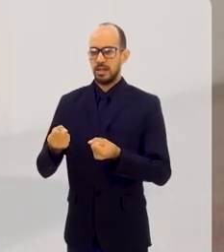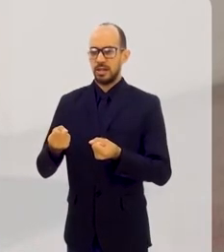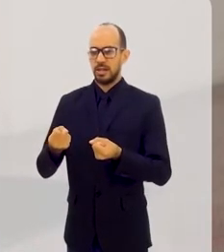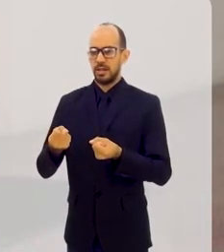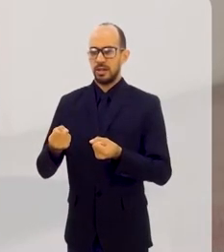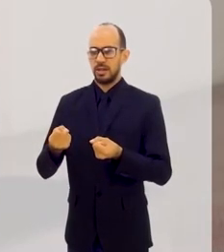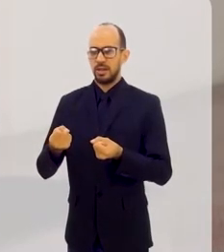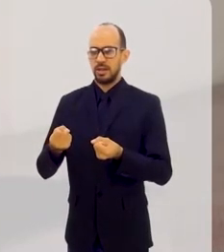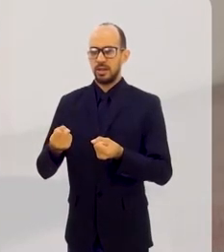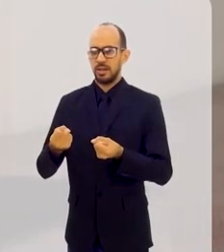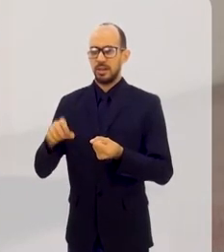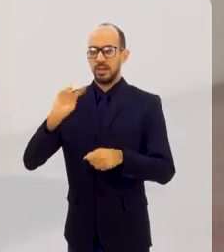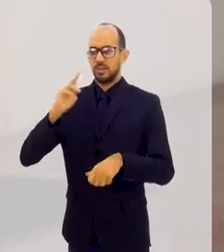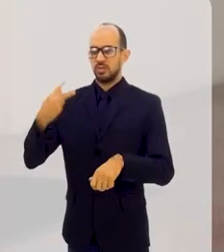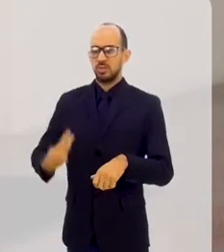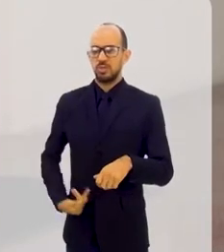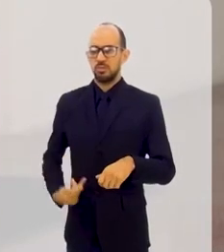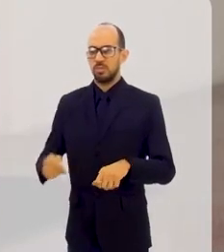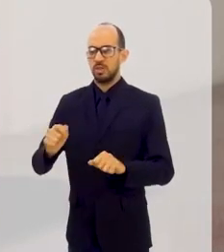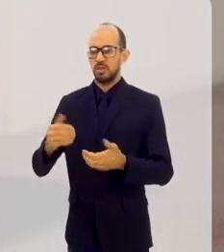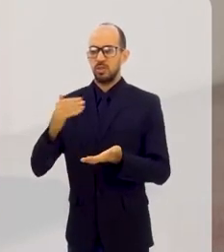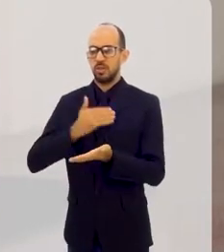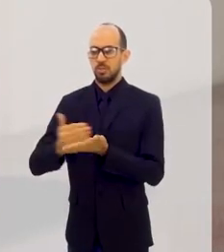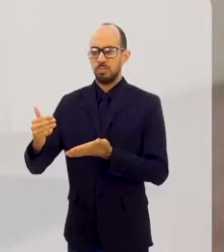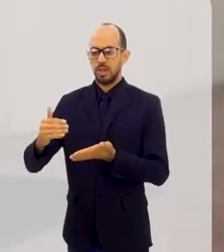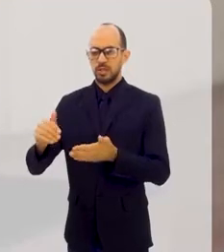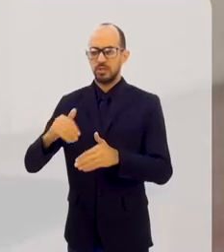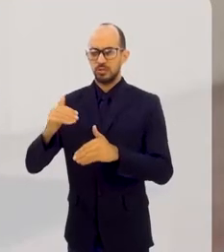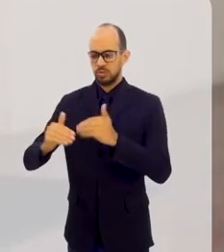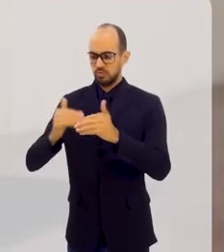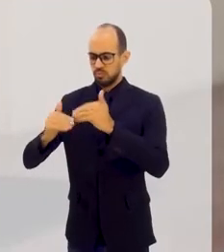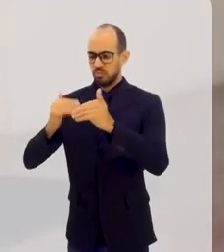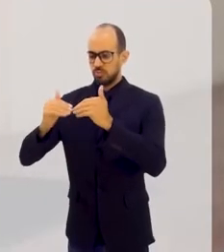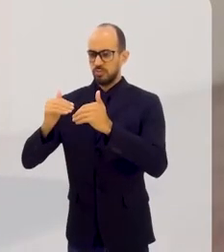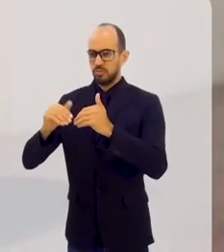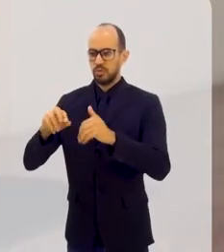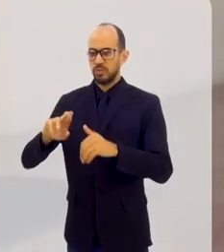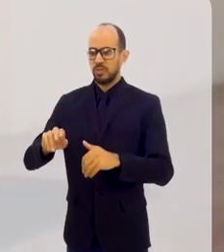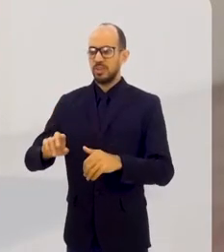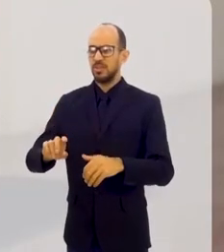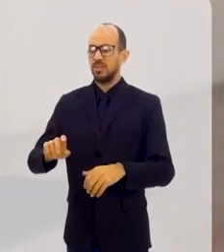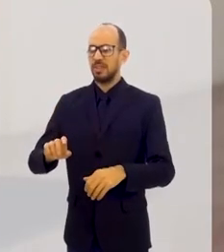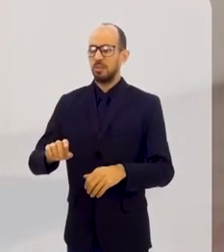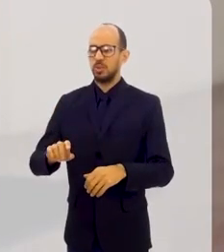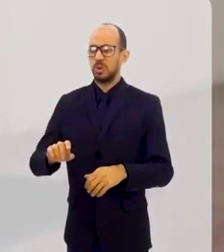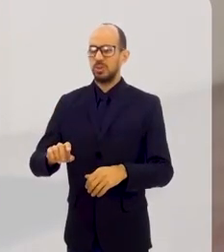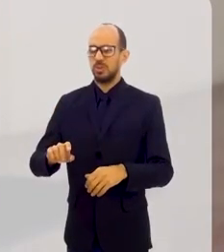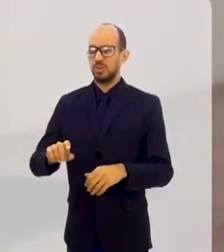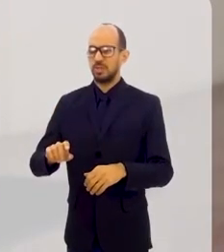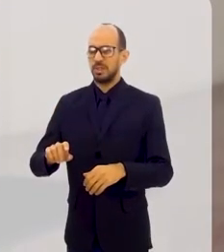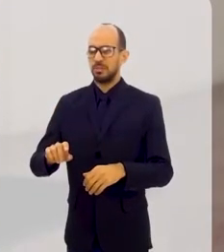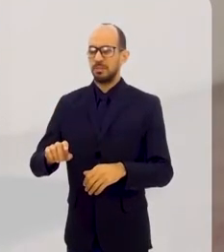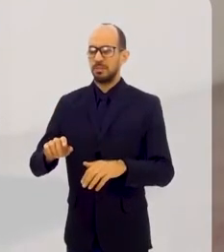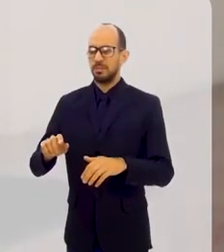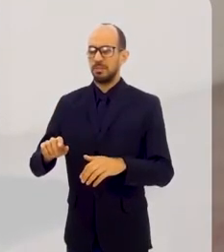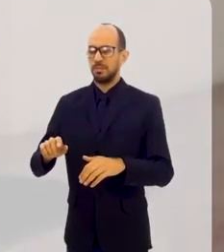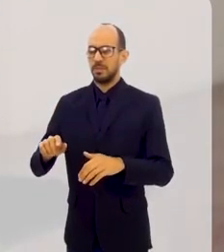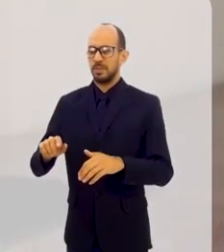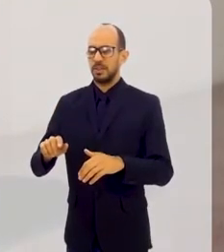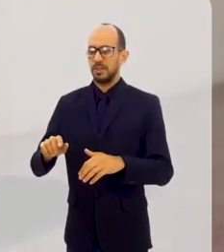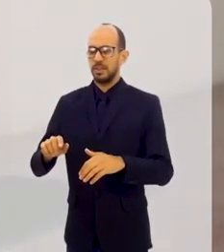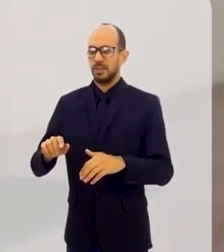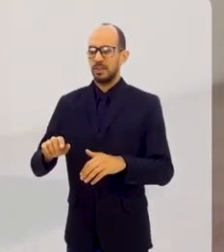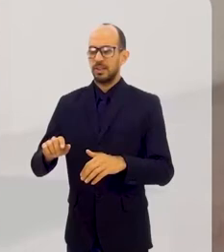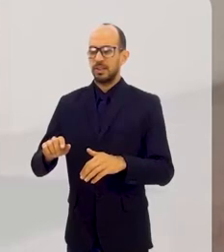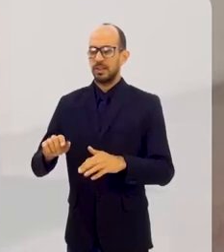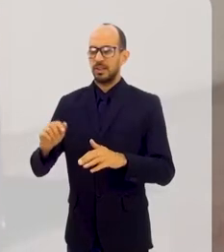Sentar. Porque o ser humano começa a sua caminhada não engatinhando, não caminhando, não